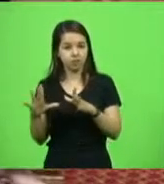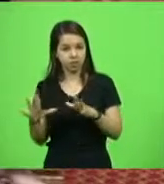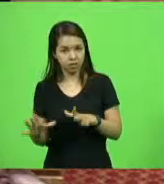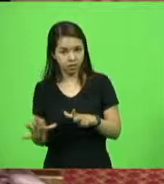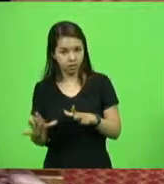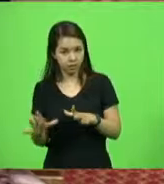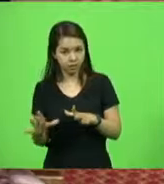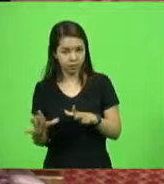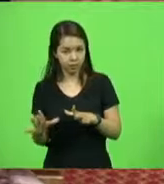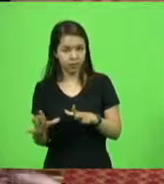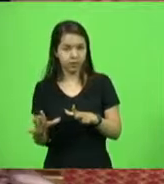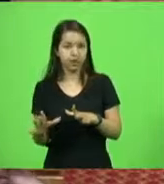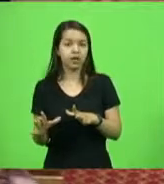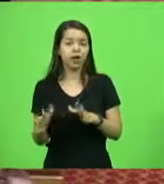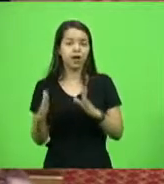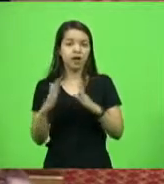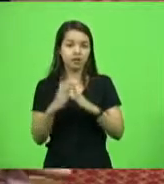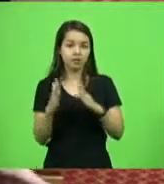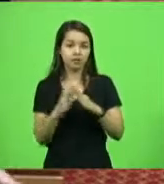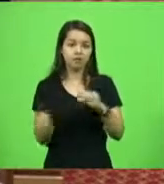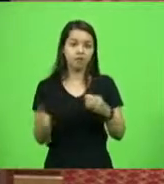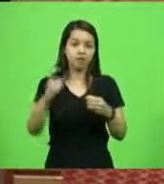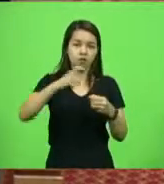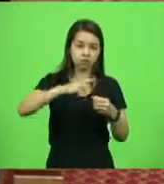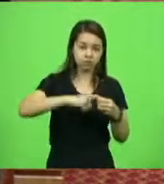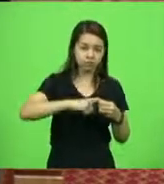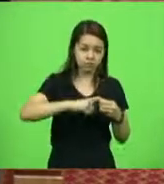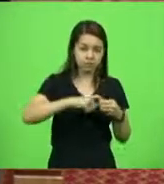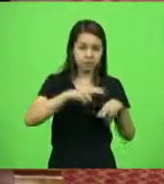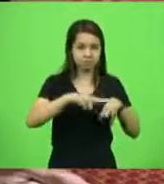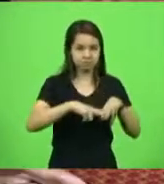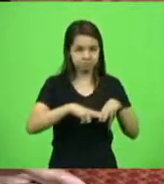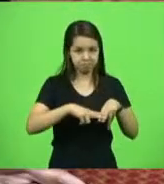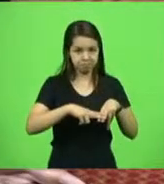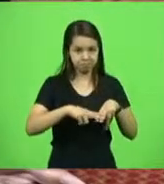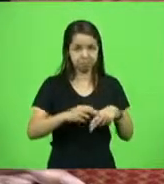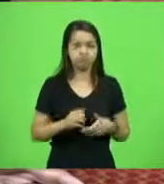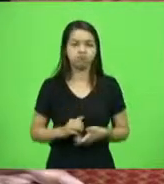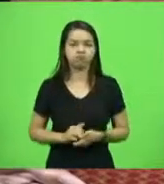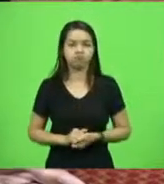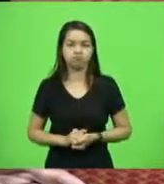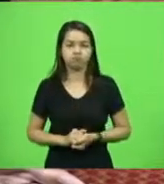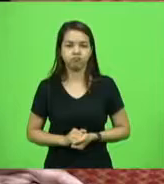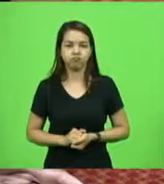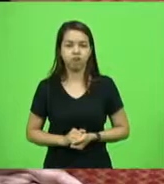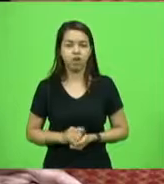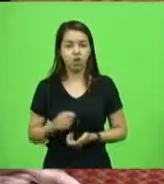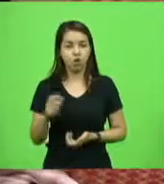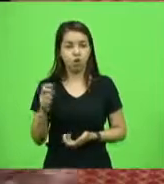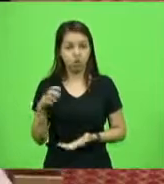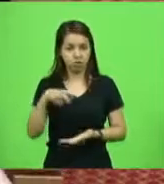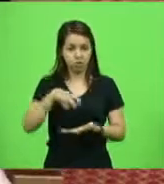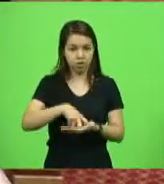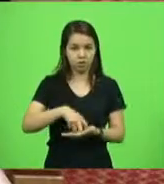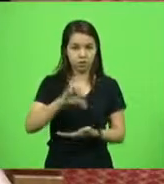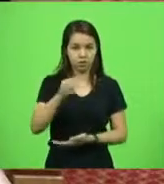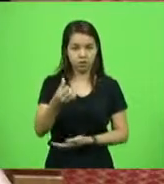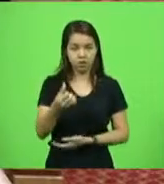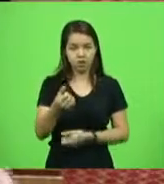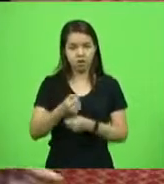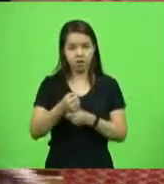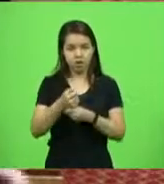Condenado a 96 anos, que a nossa lei só permite ficar 30 na cadeia, com